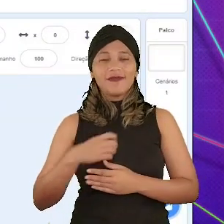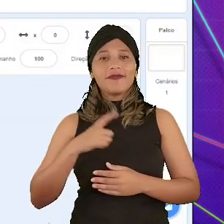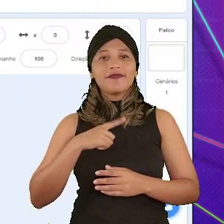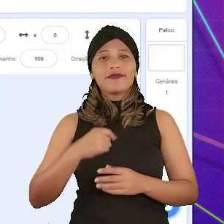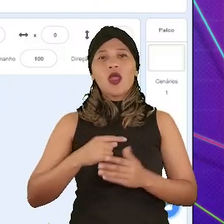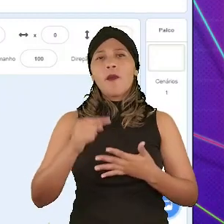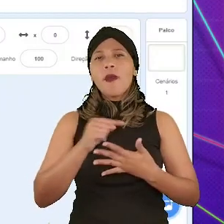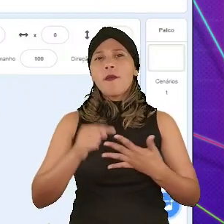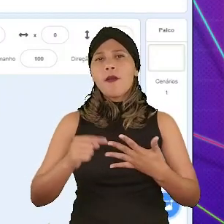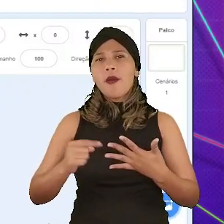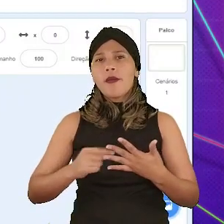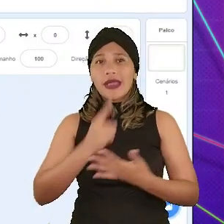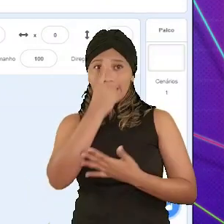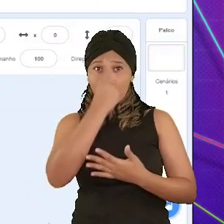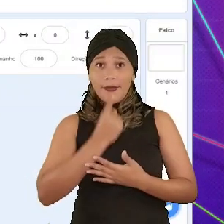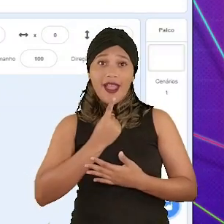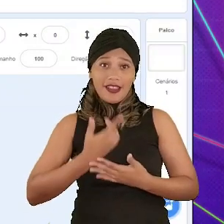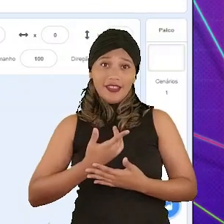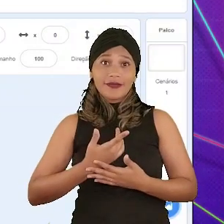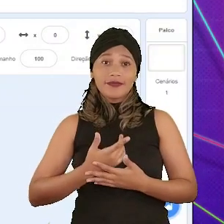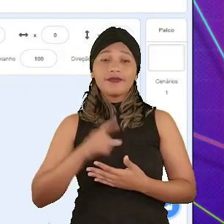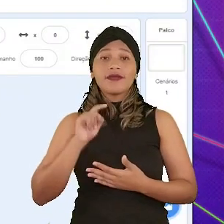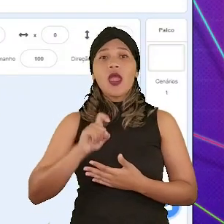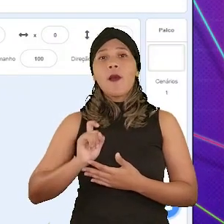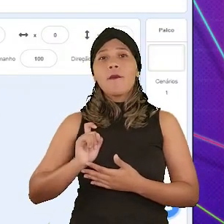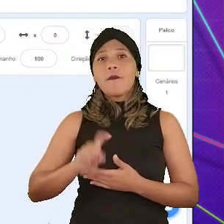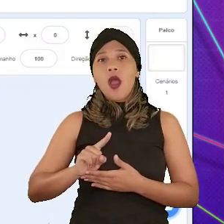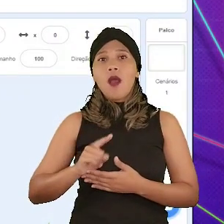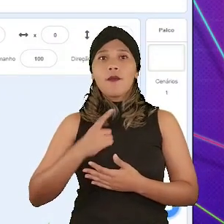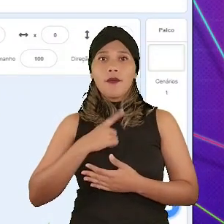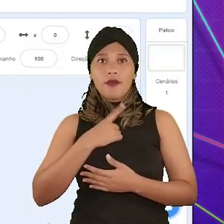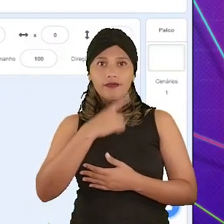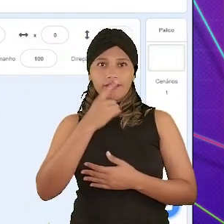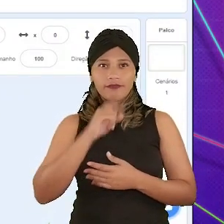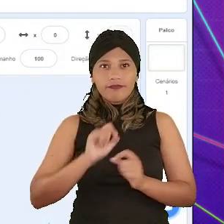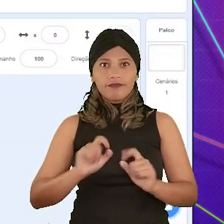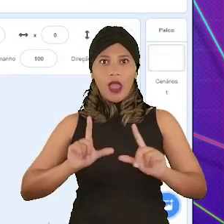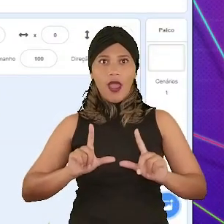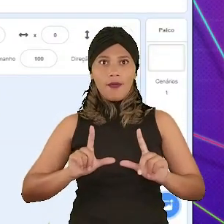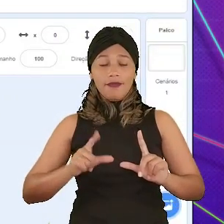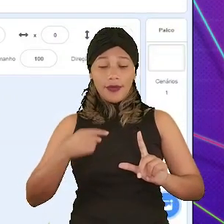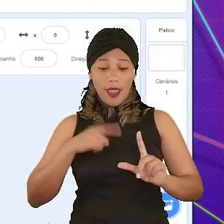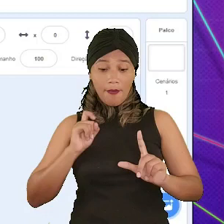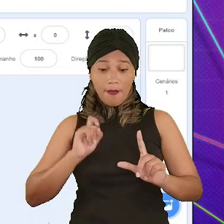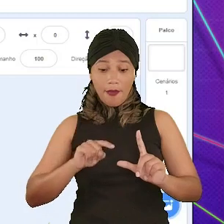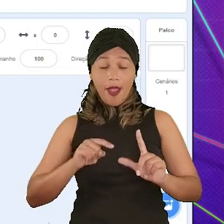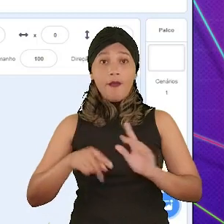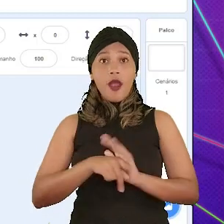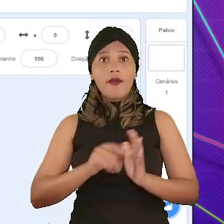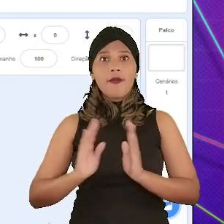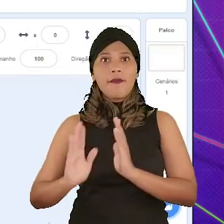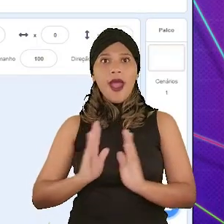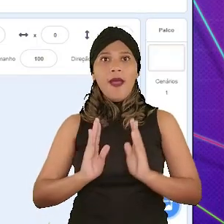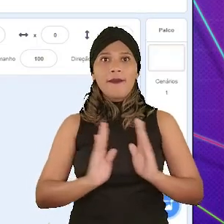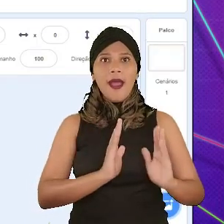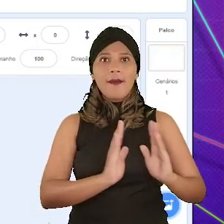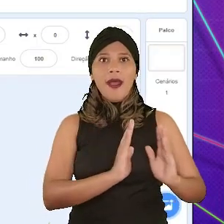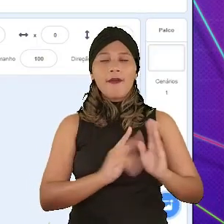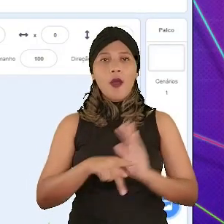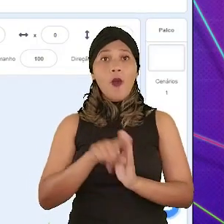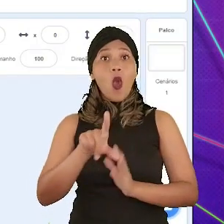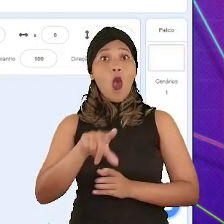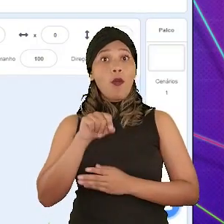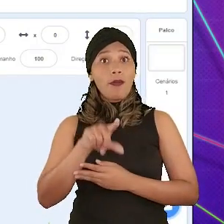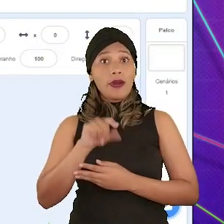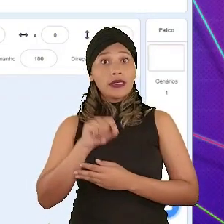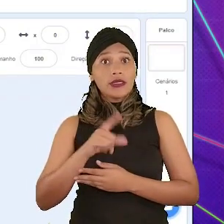esquerda, que nos dará as opções de imagem do nosso ator. Esse é o botão de aparência. Ao clicar nele, nós vemos vários blocos